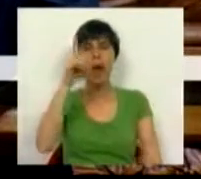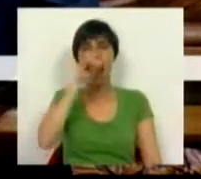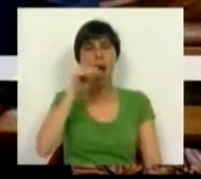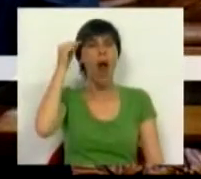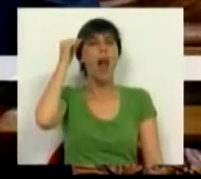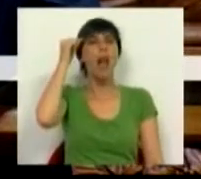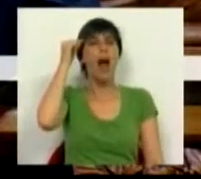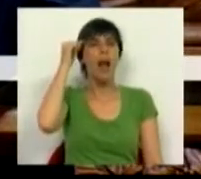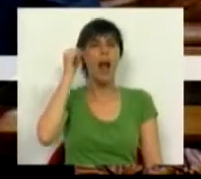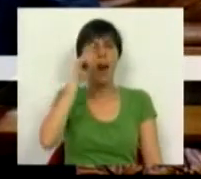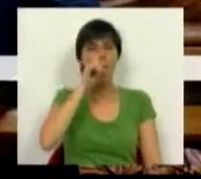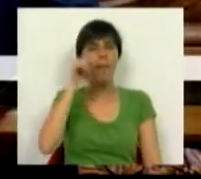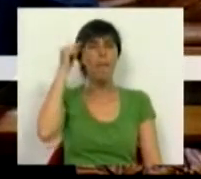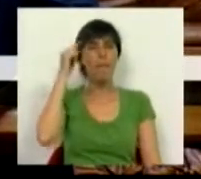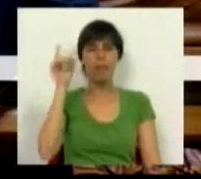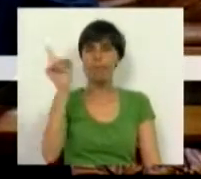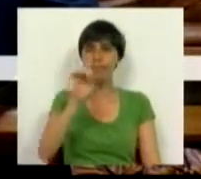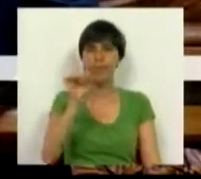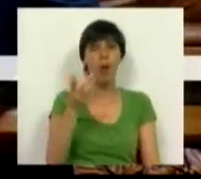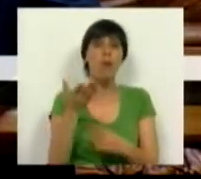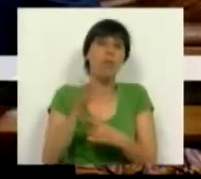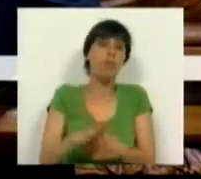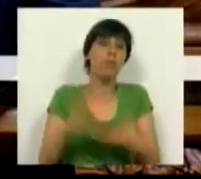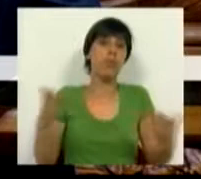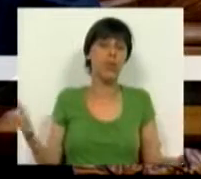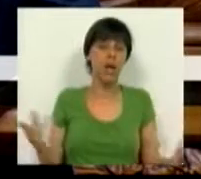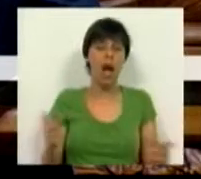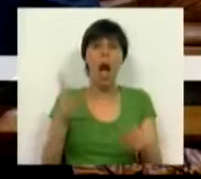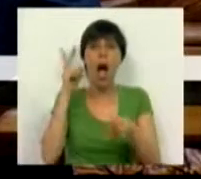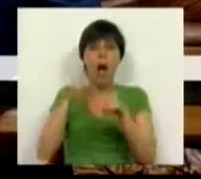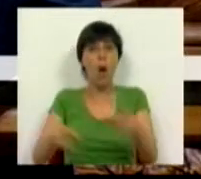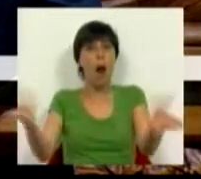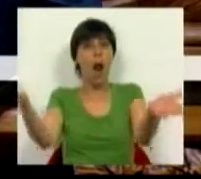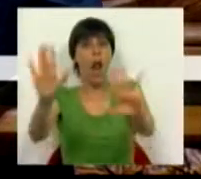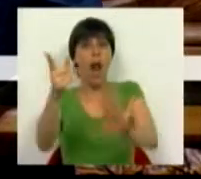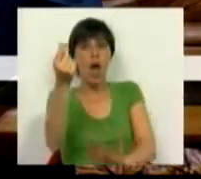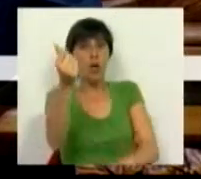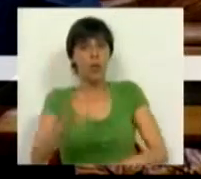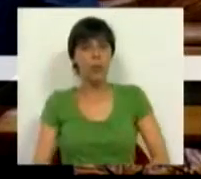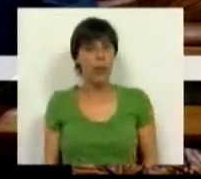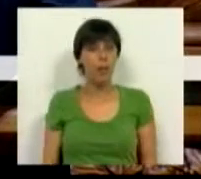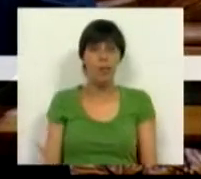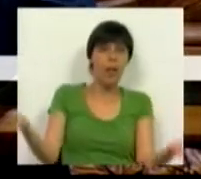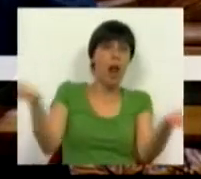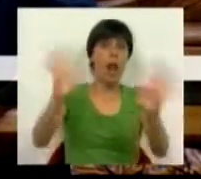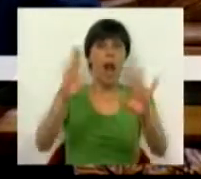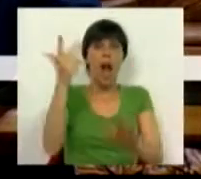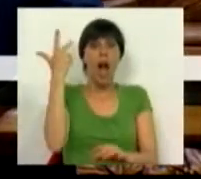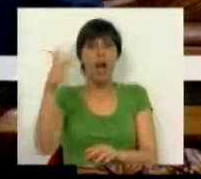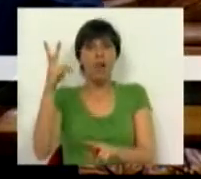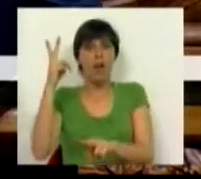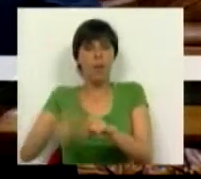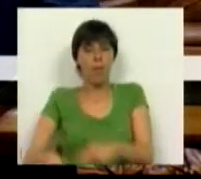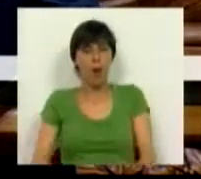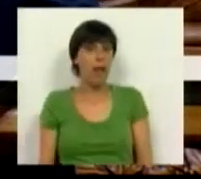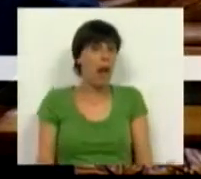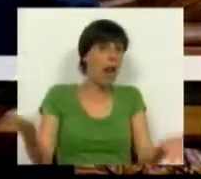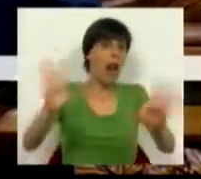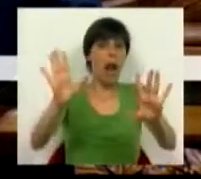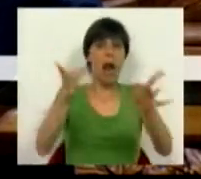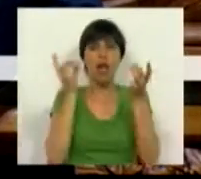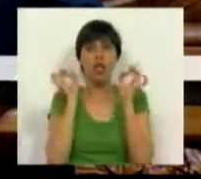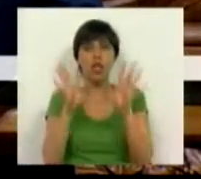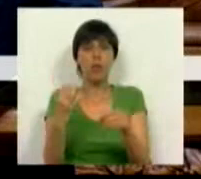nossas memórias. Não, por exemplo, não ao corte de subsídios, não ao corte de reformas, não ao